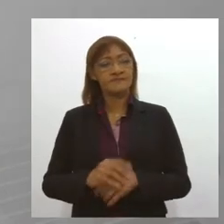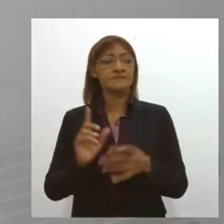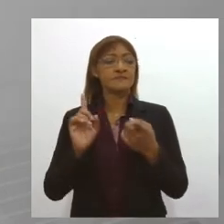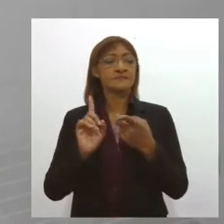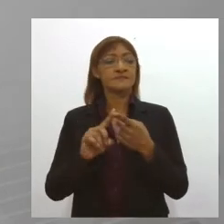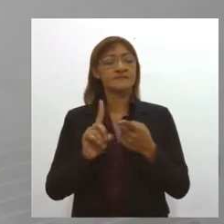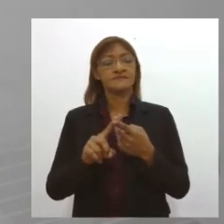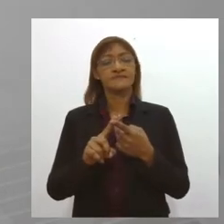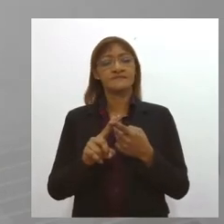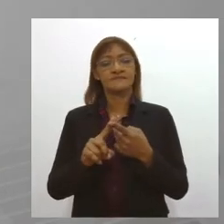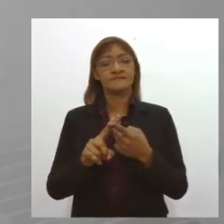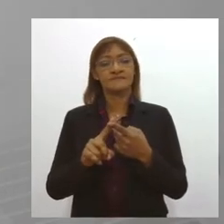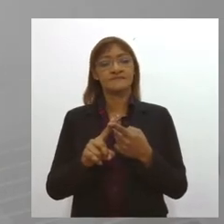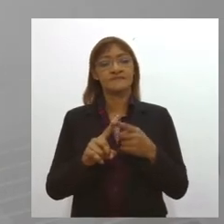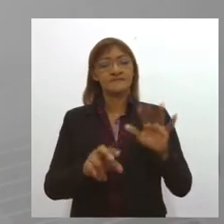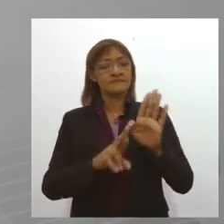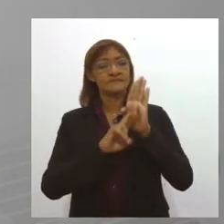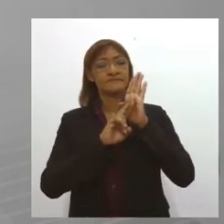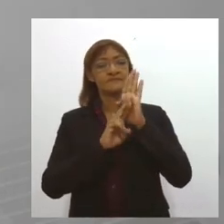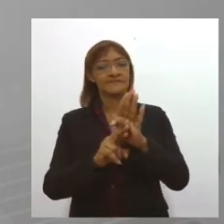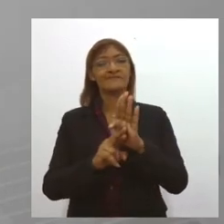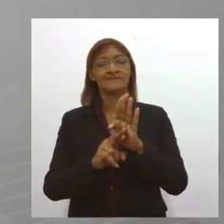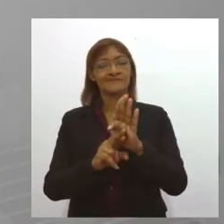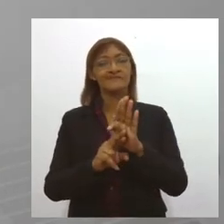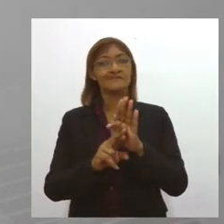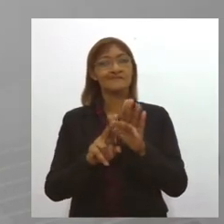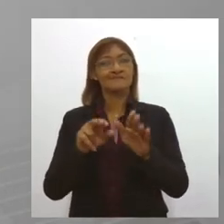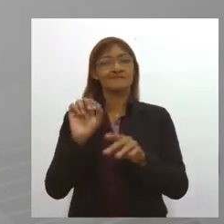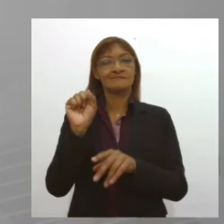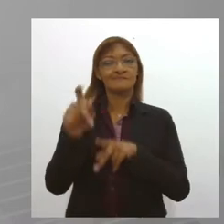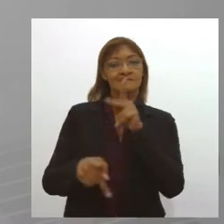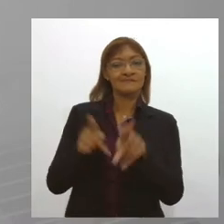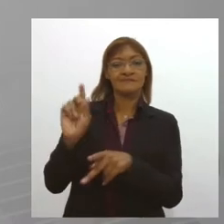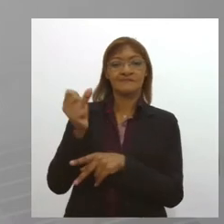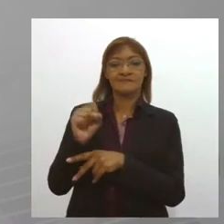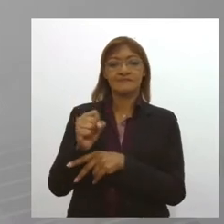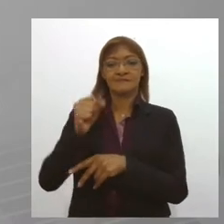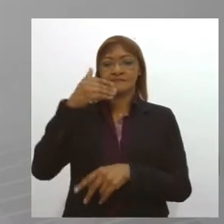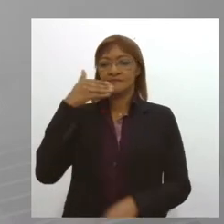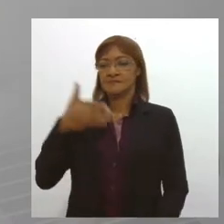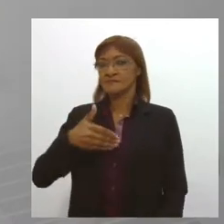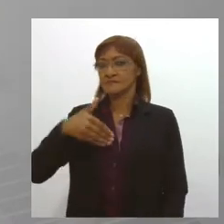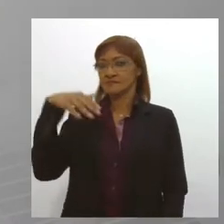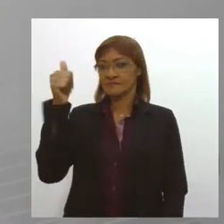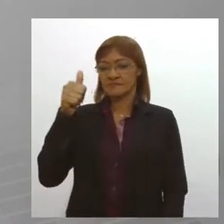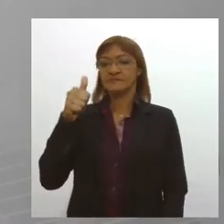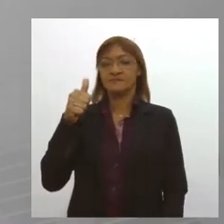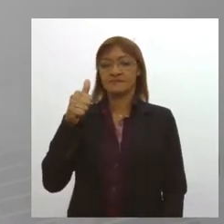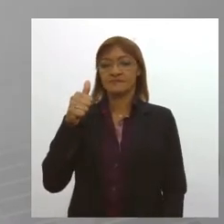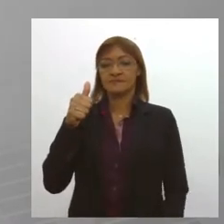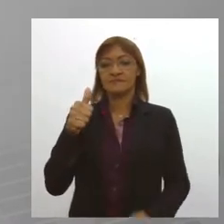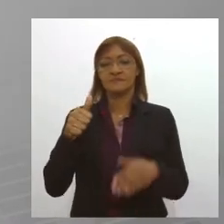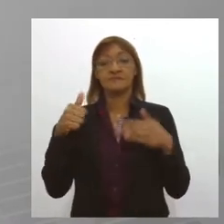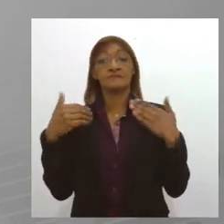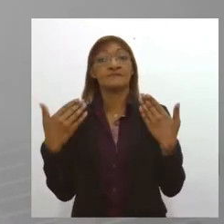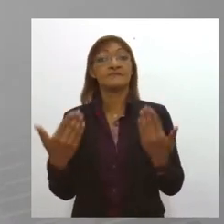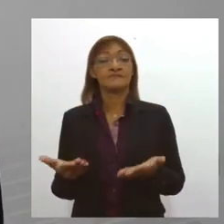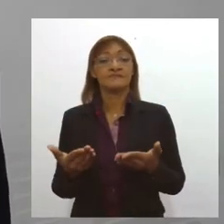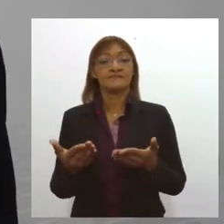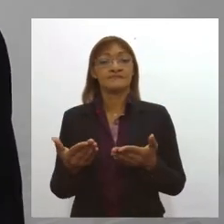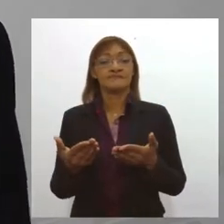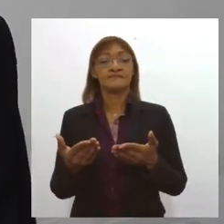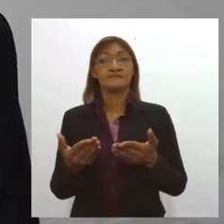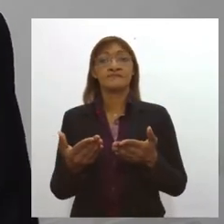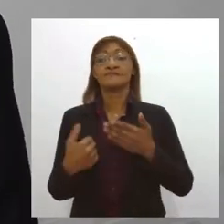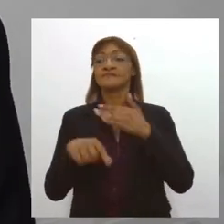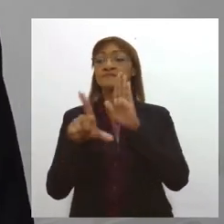grande representação da sergipanidade daquilo que a gente tem de melhor no nosso povo então eu fiz SPL para proteger para